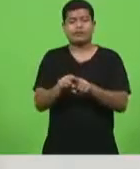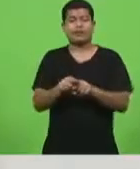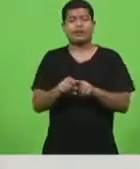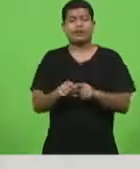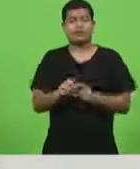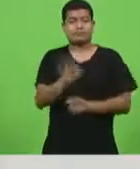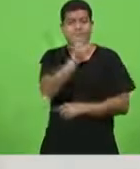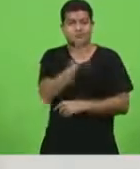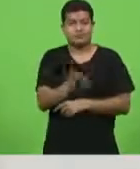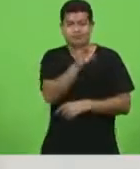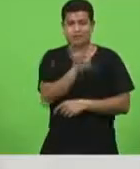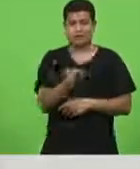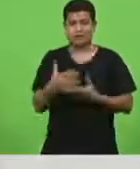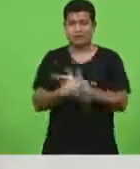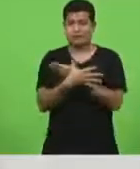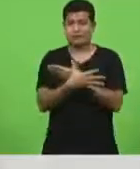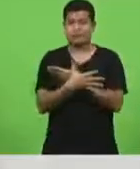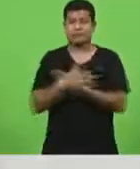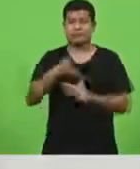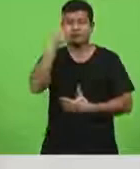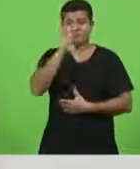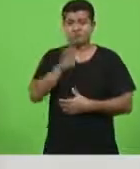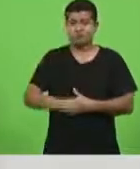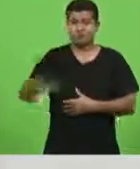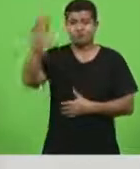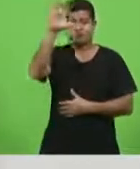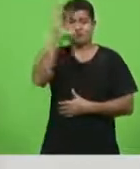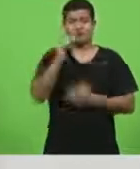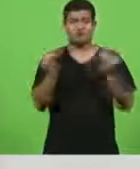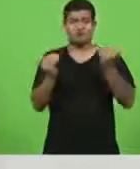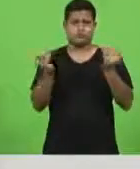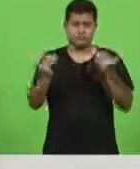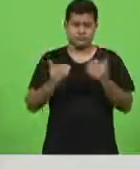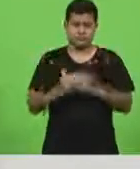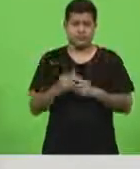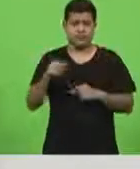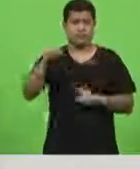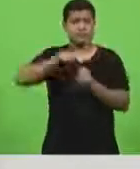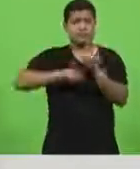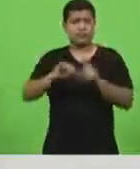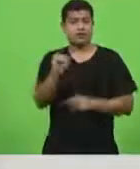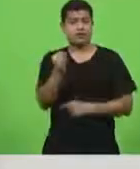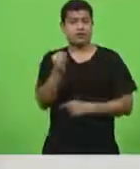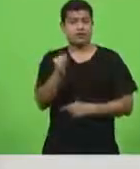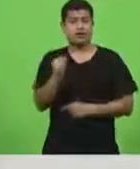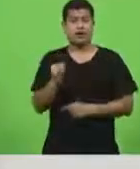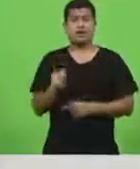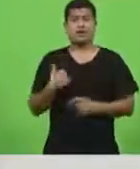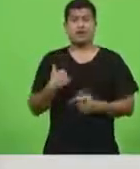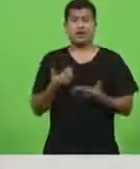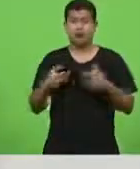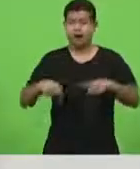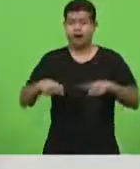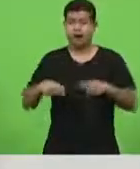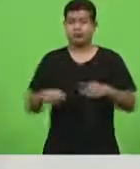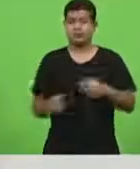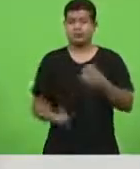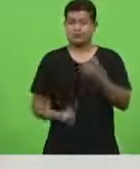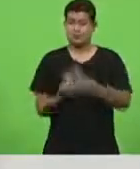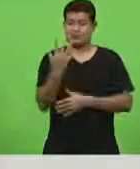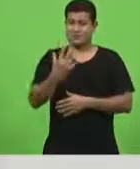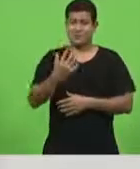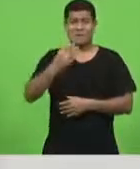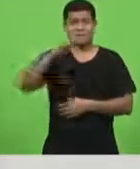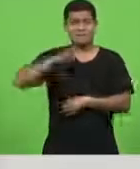de Brasil no mês de janeiro em percentuais fomos o estado que mais postos de trabalho criou este é o